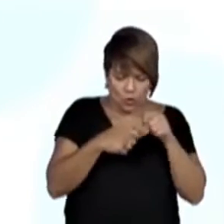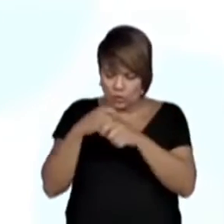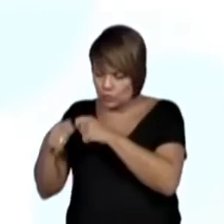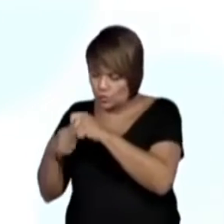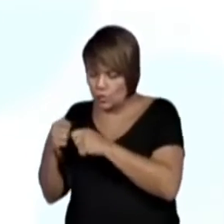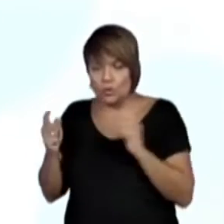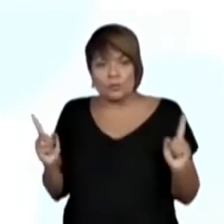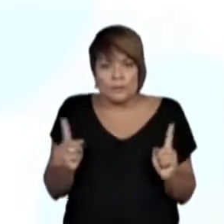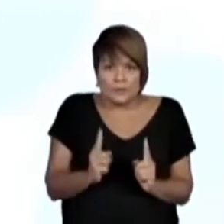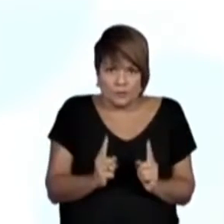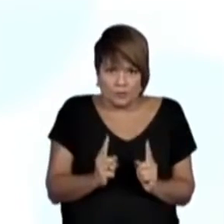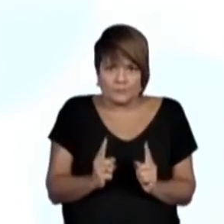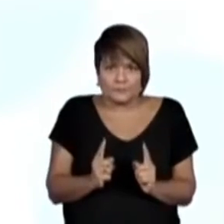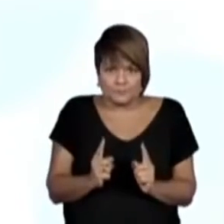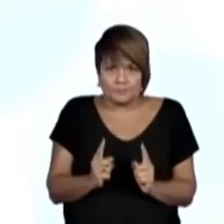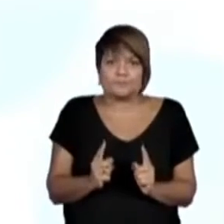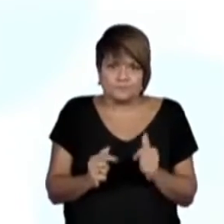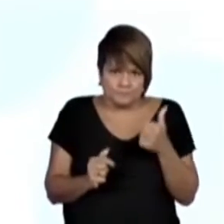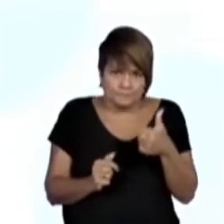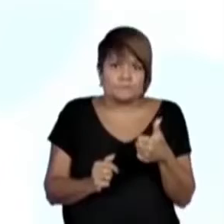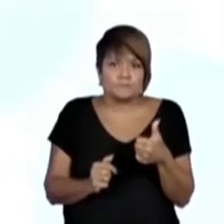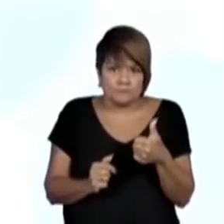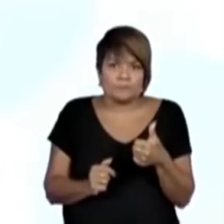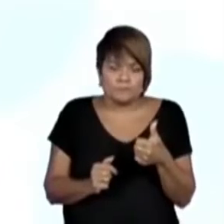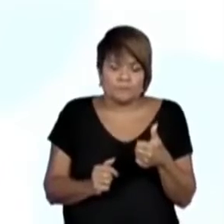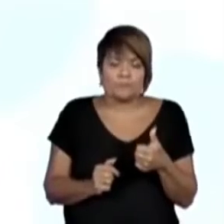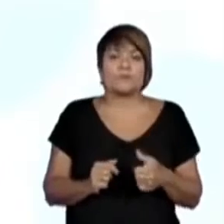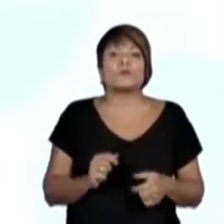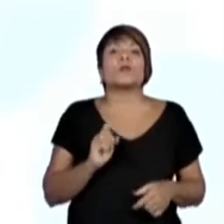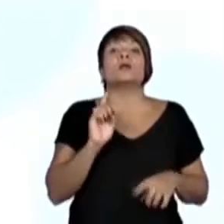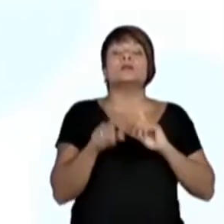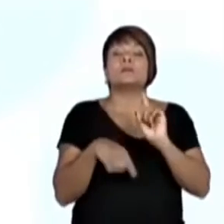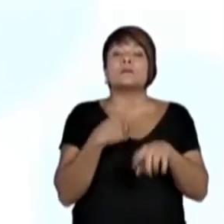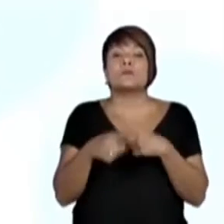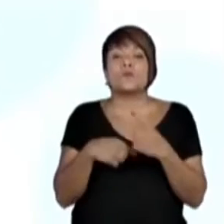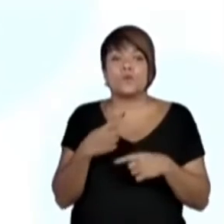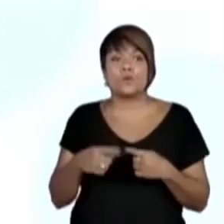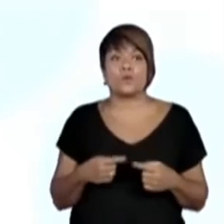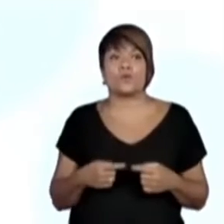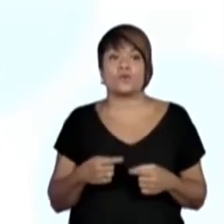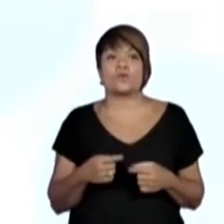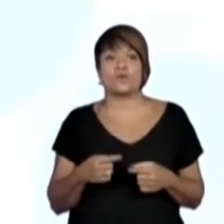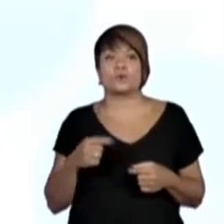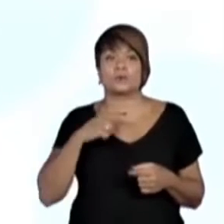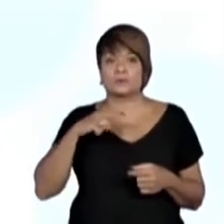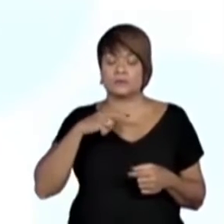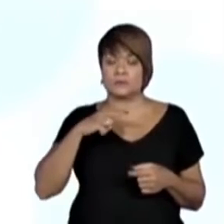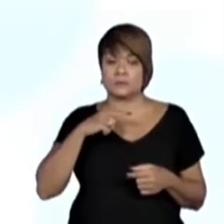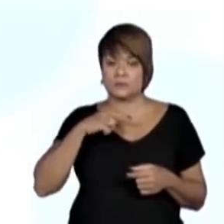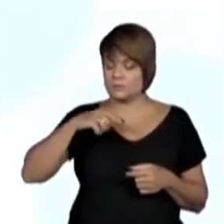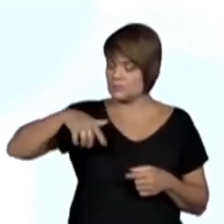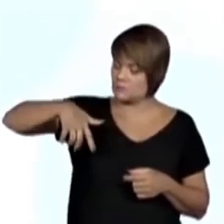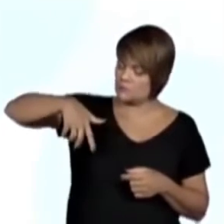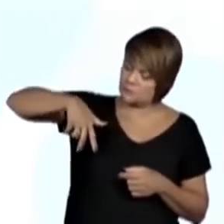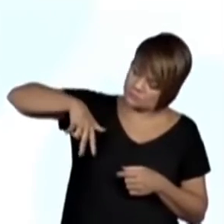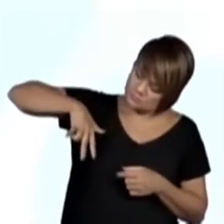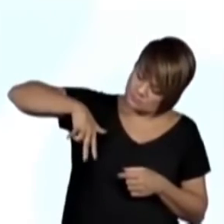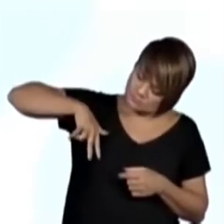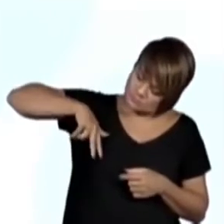se amarra a tira mais curta, logo, abaixo do nó da cabeça.